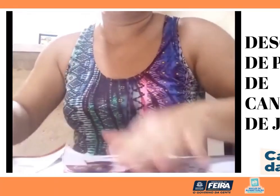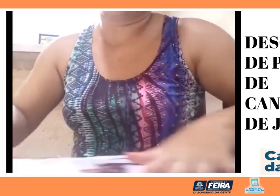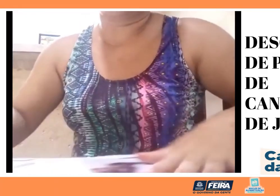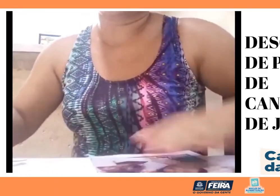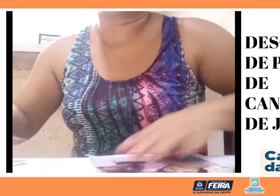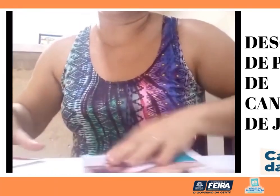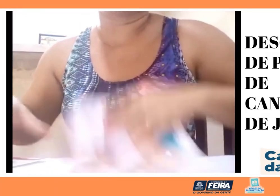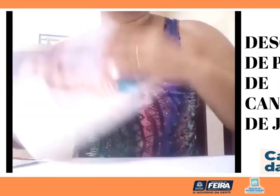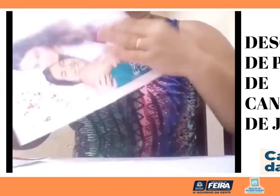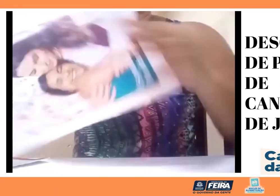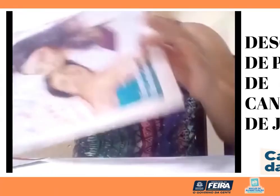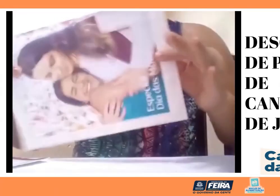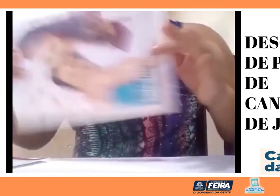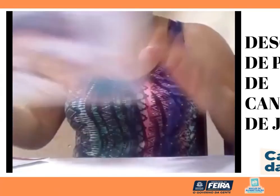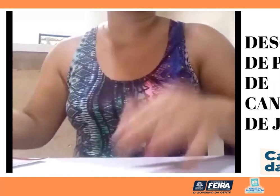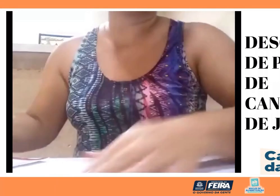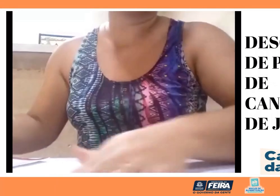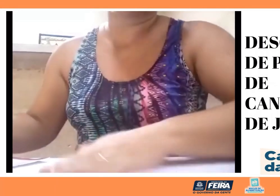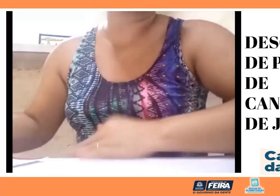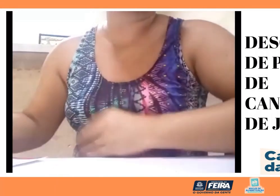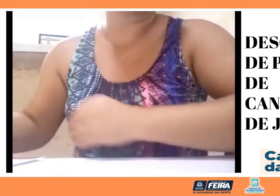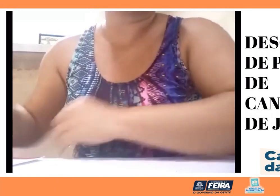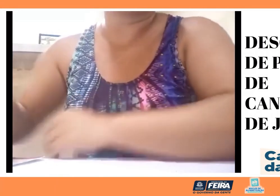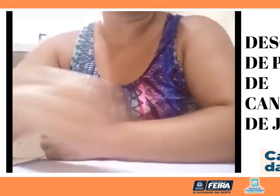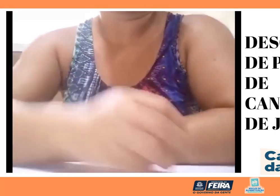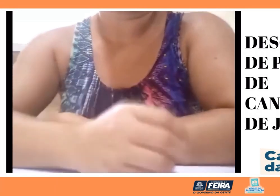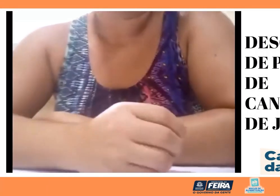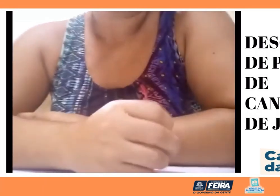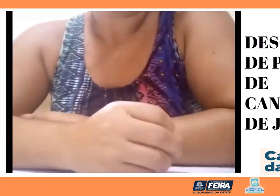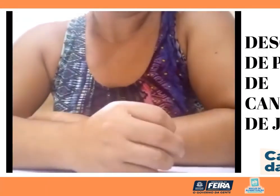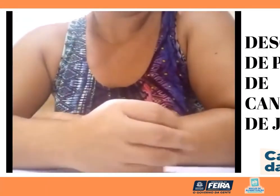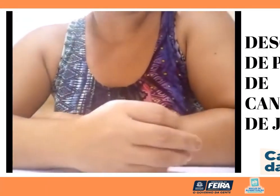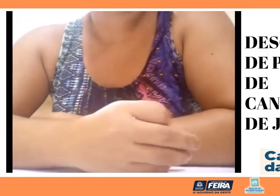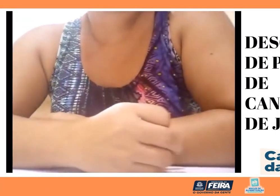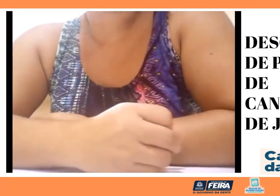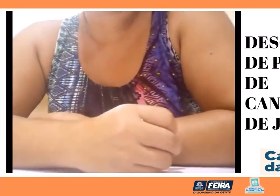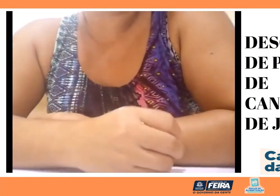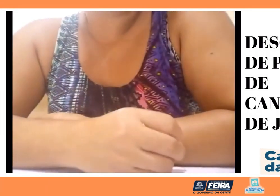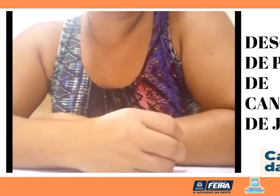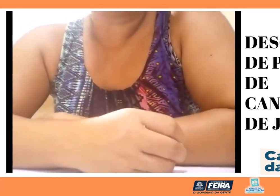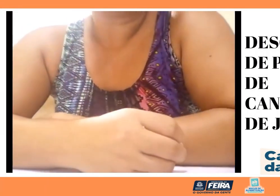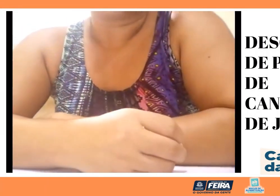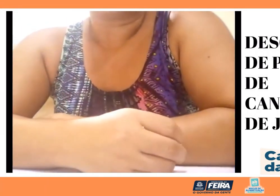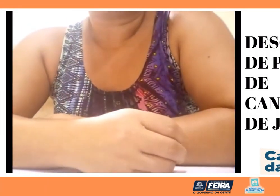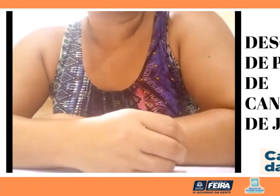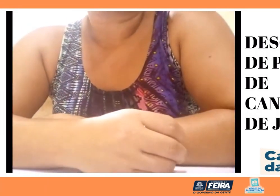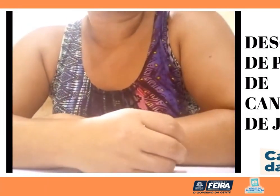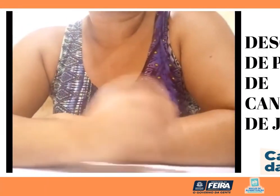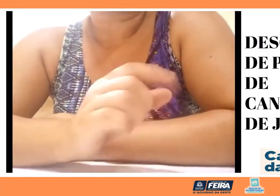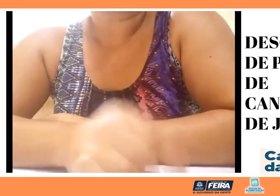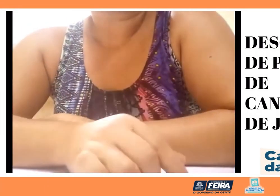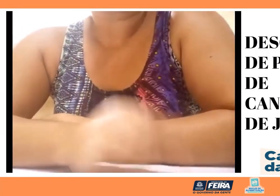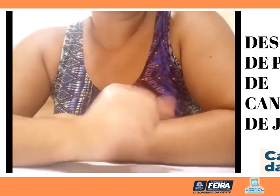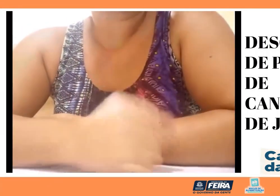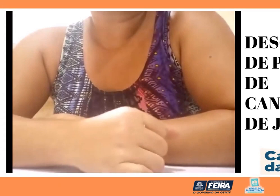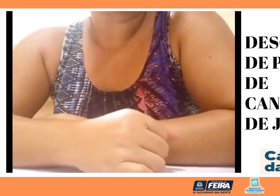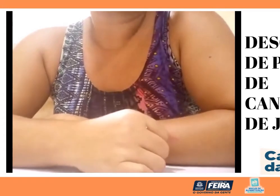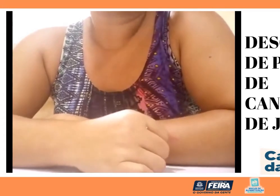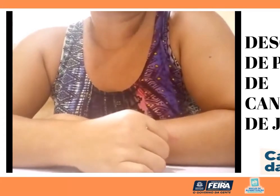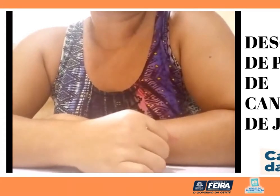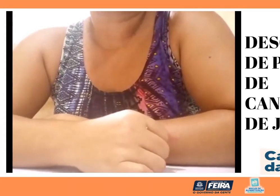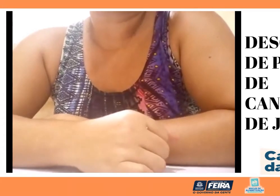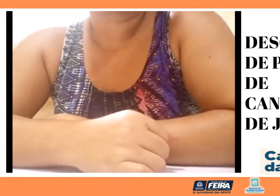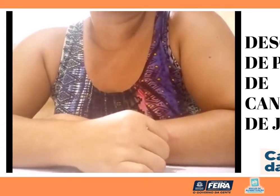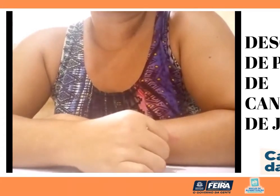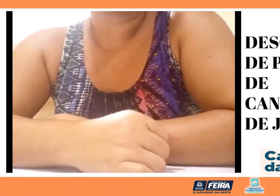Certo? Ó, revistas ou jornais que vocês têm para fazer esse descanso de panela. Para fazer esse